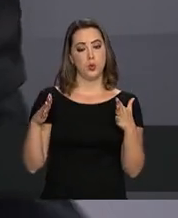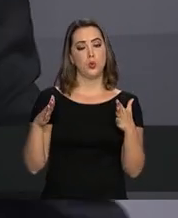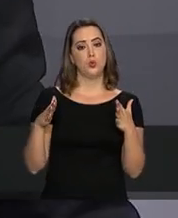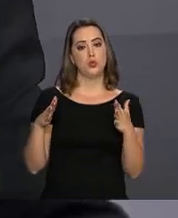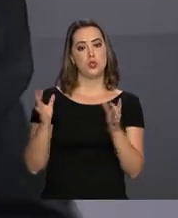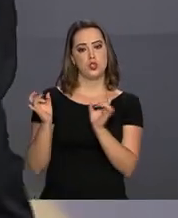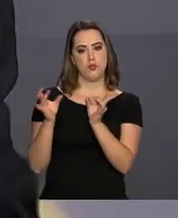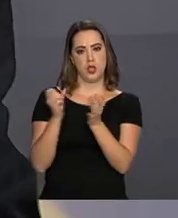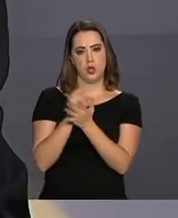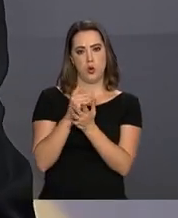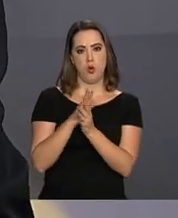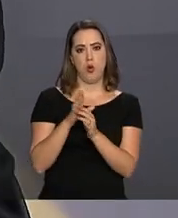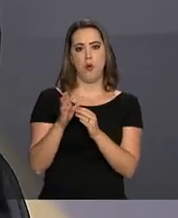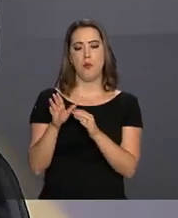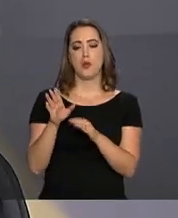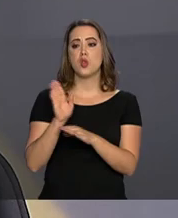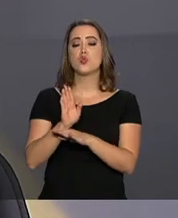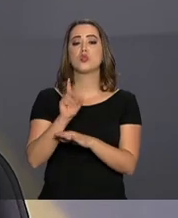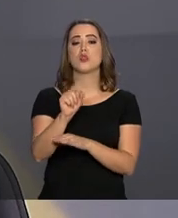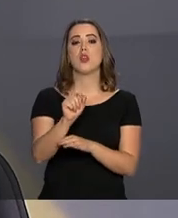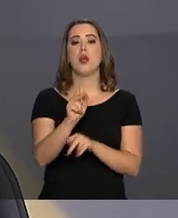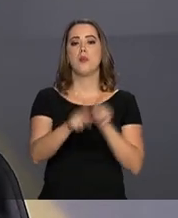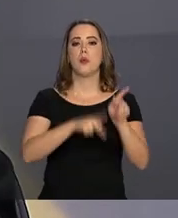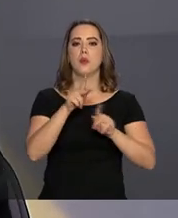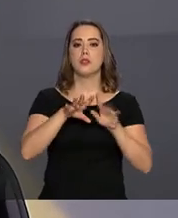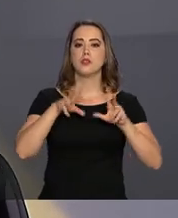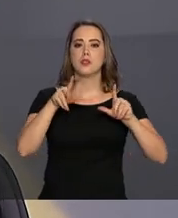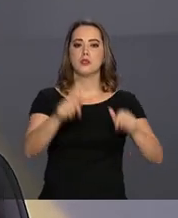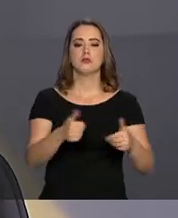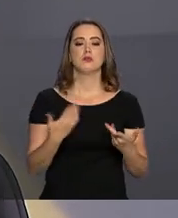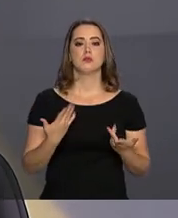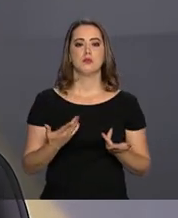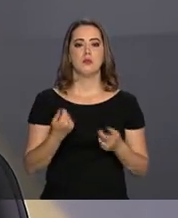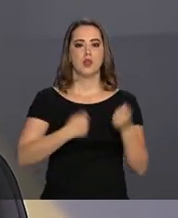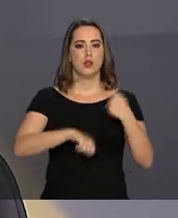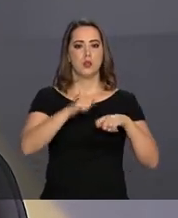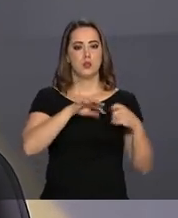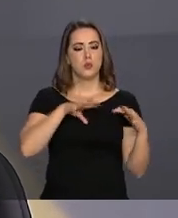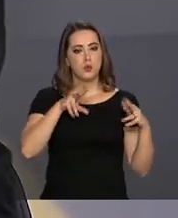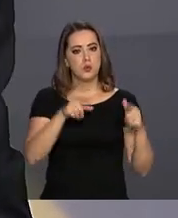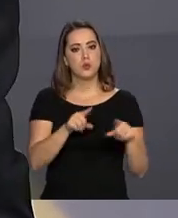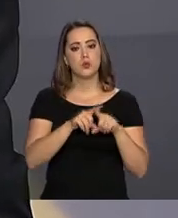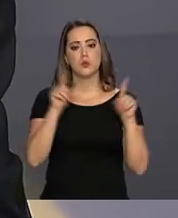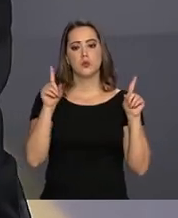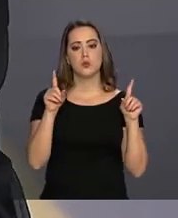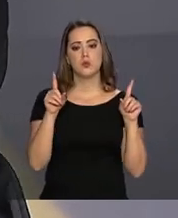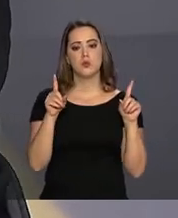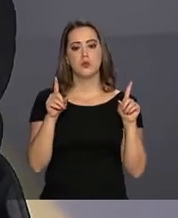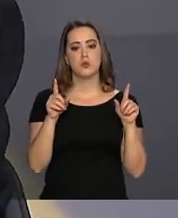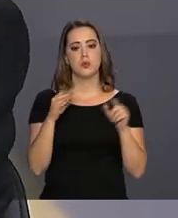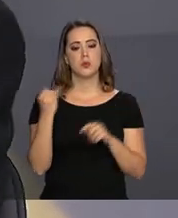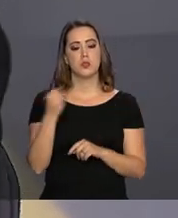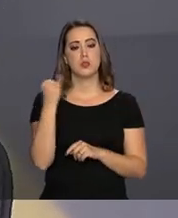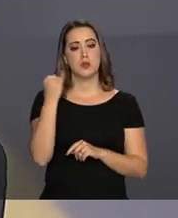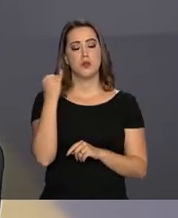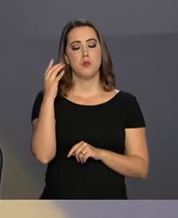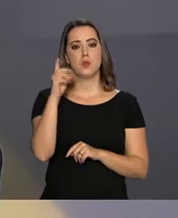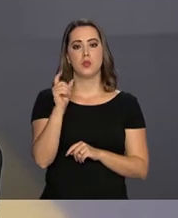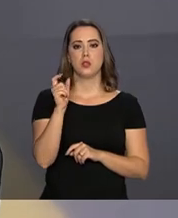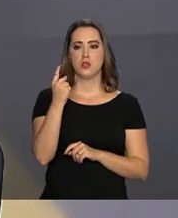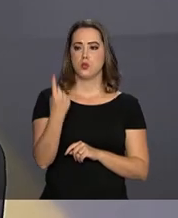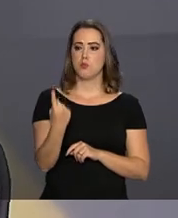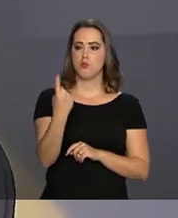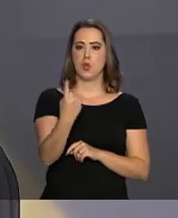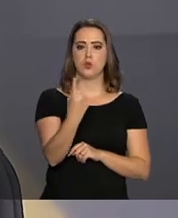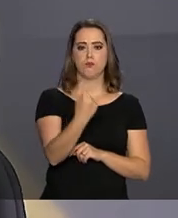a população como um todo, a produtividade como um todo, a economia como um todo. Mas o ganho per capita é pequeno.